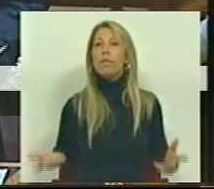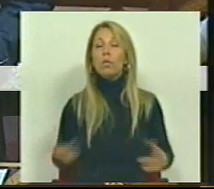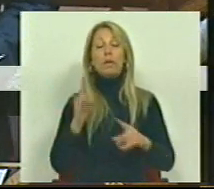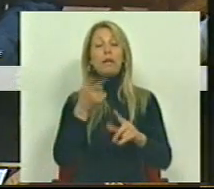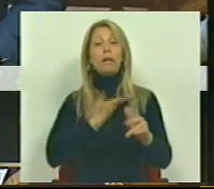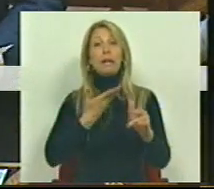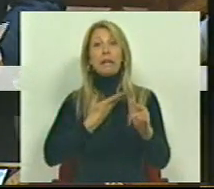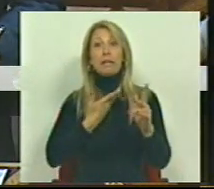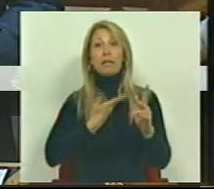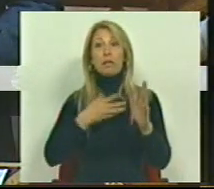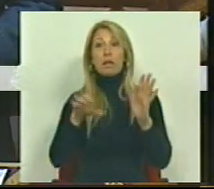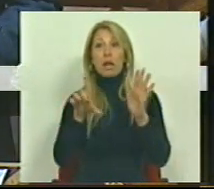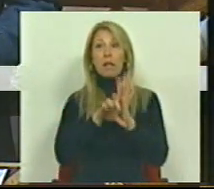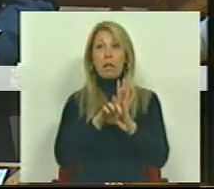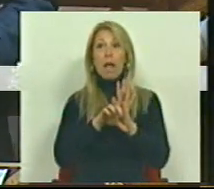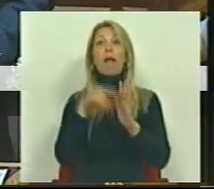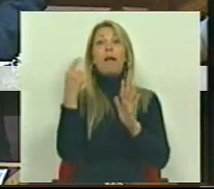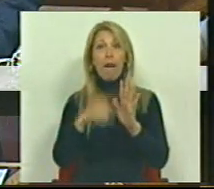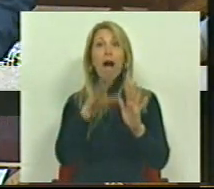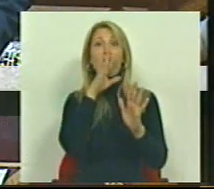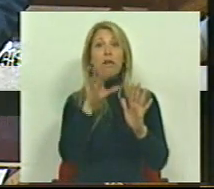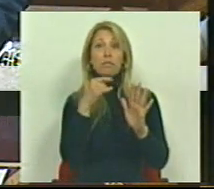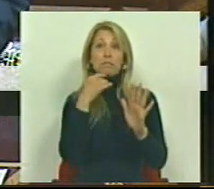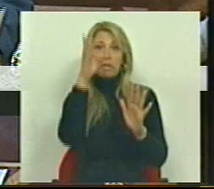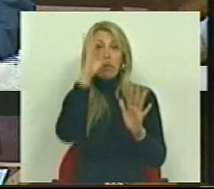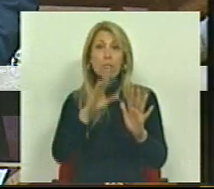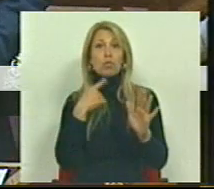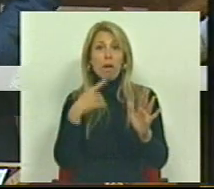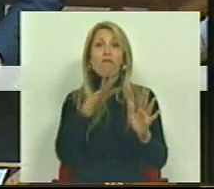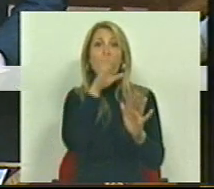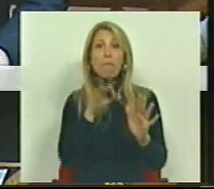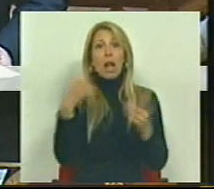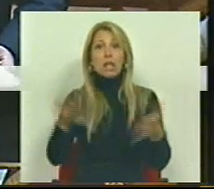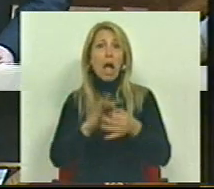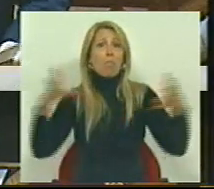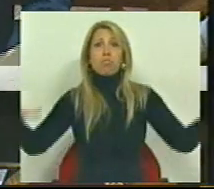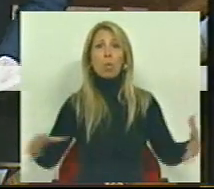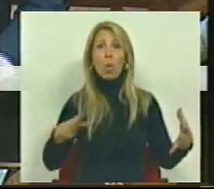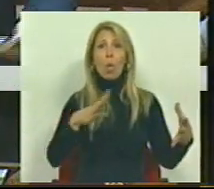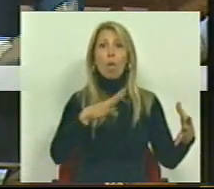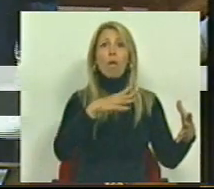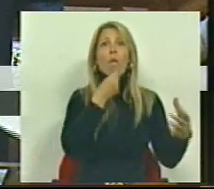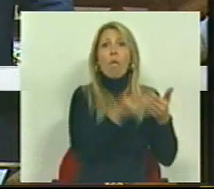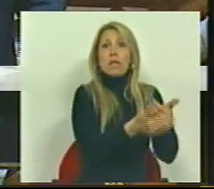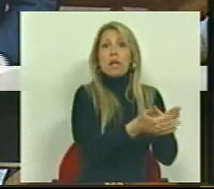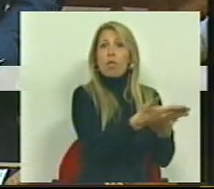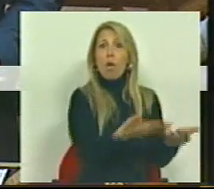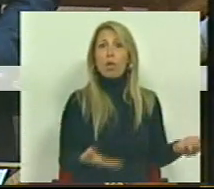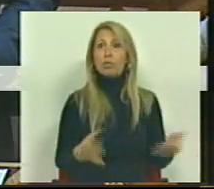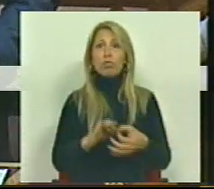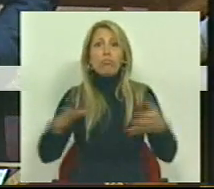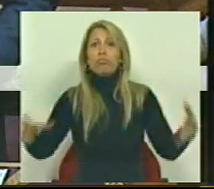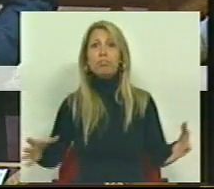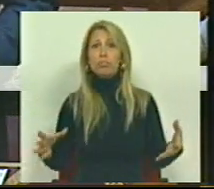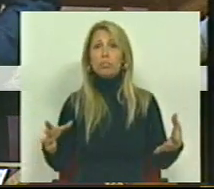sabendo muito bem que há famílias que estão desligadas dos seus filhos, que não têm relações familiares, que estão afastadas, mas que continuam a ser